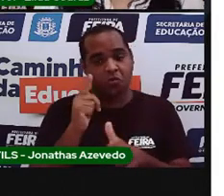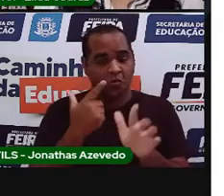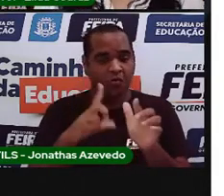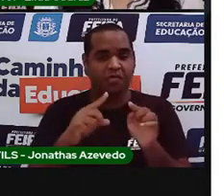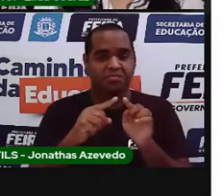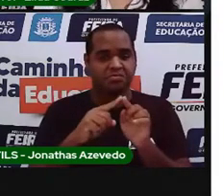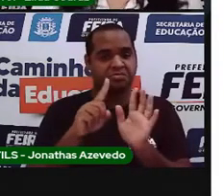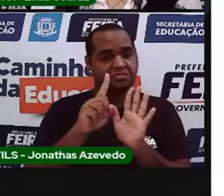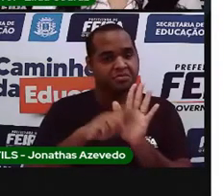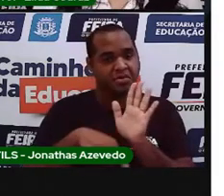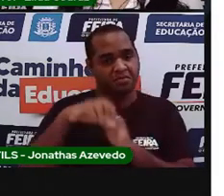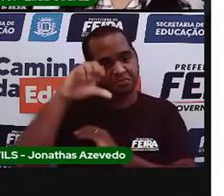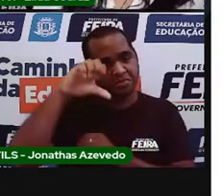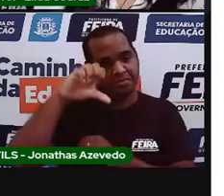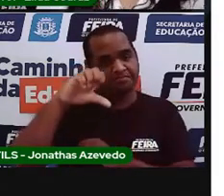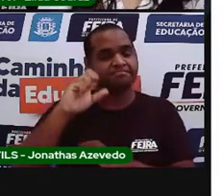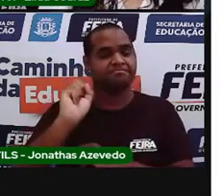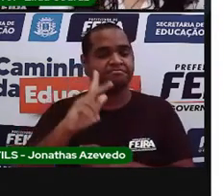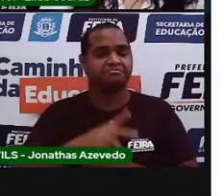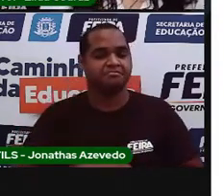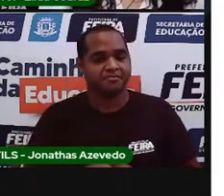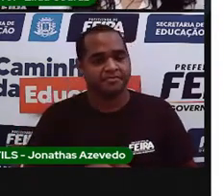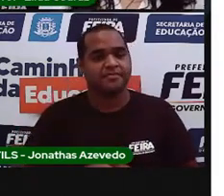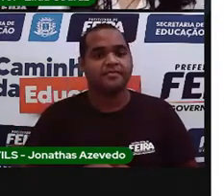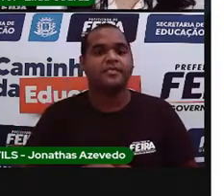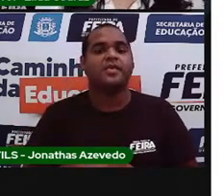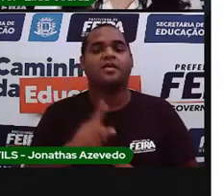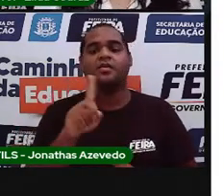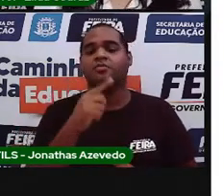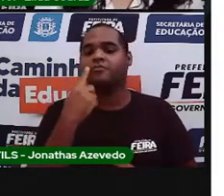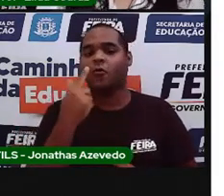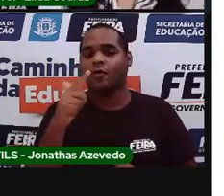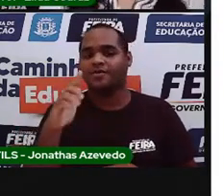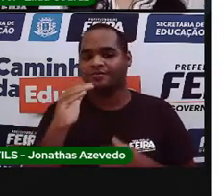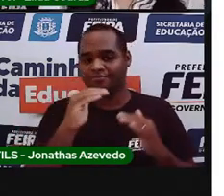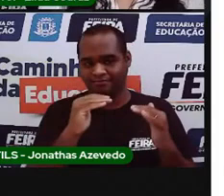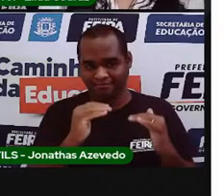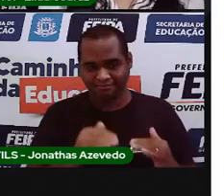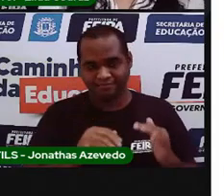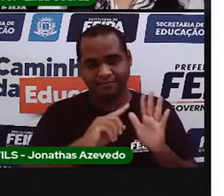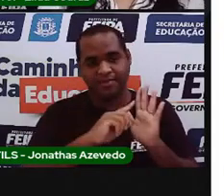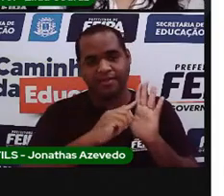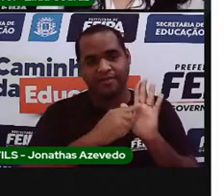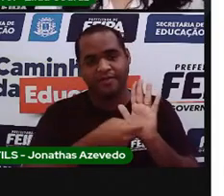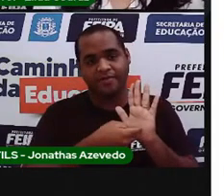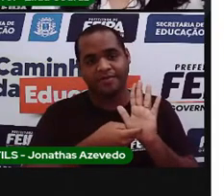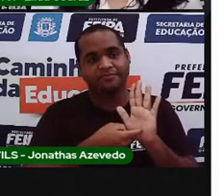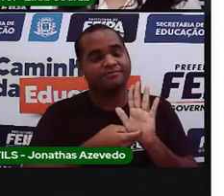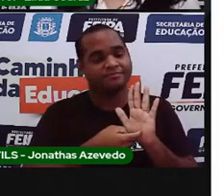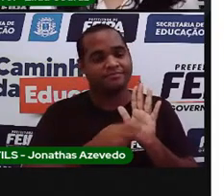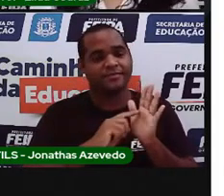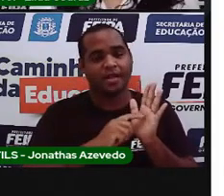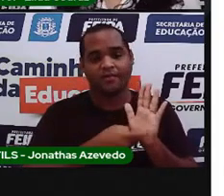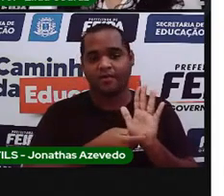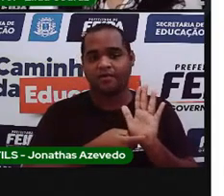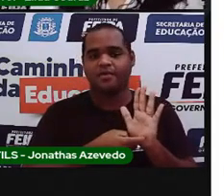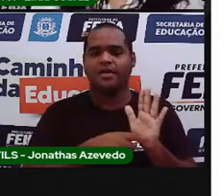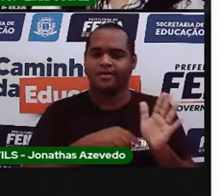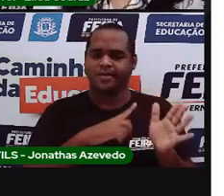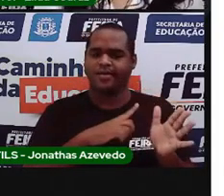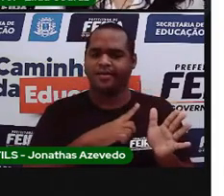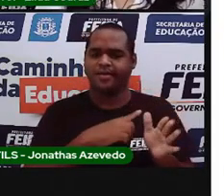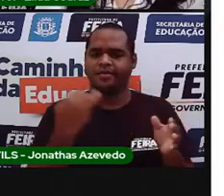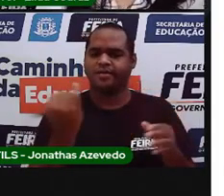negativas. Mais embaixo, nós temos a vírgula. A vírgula,